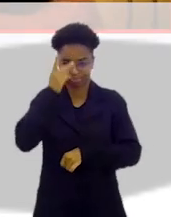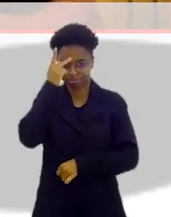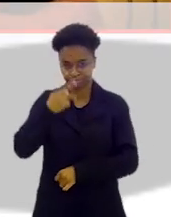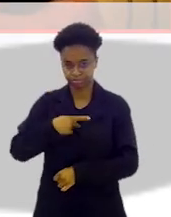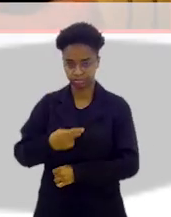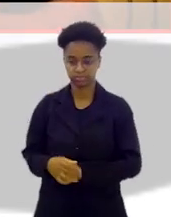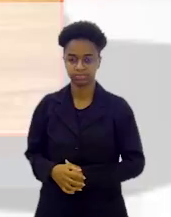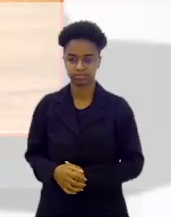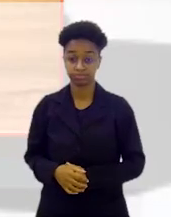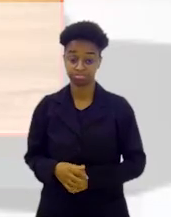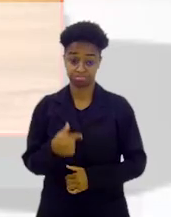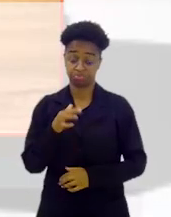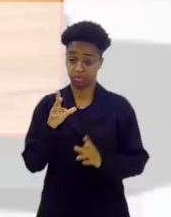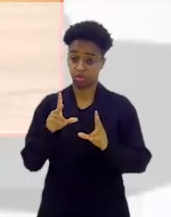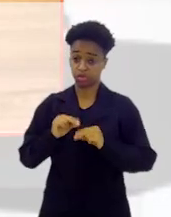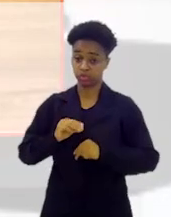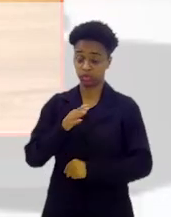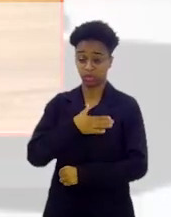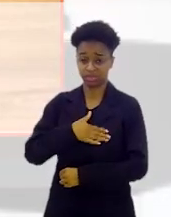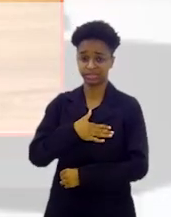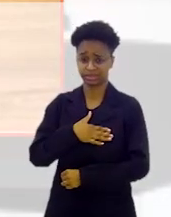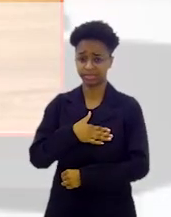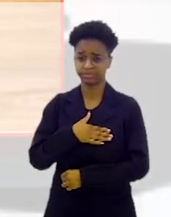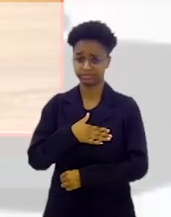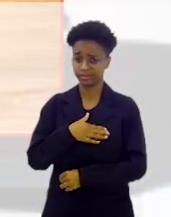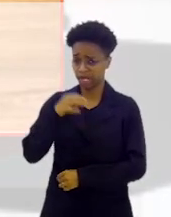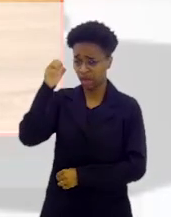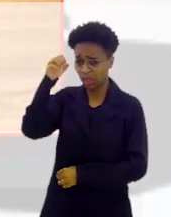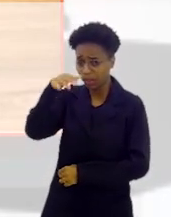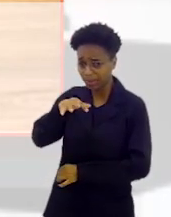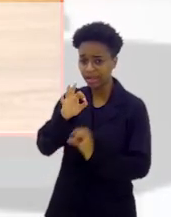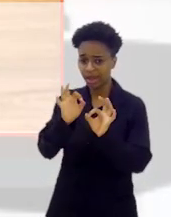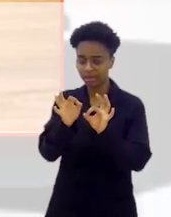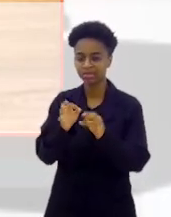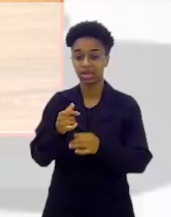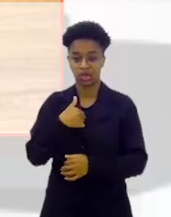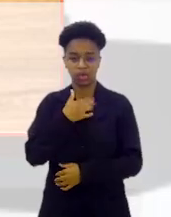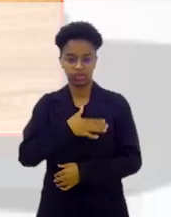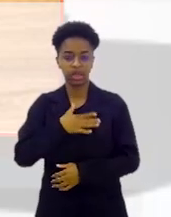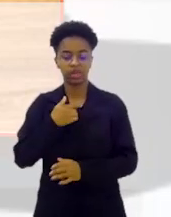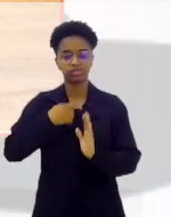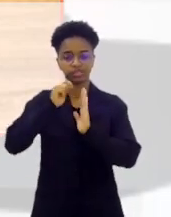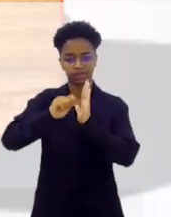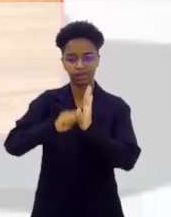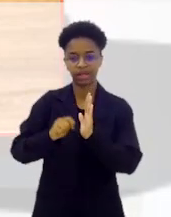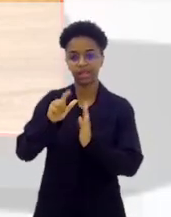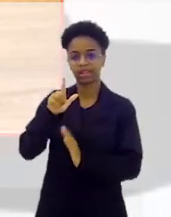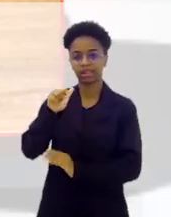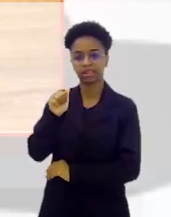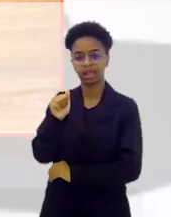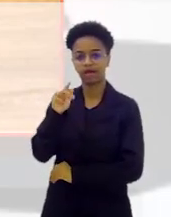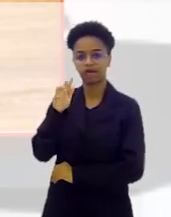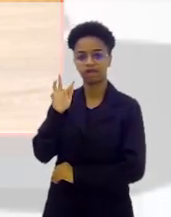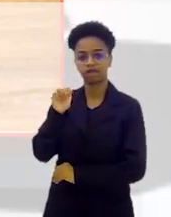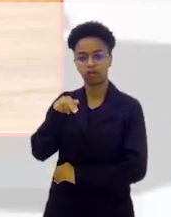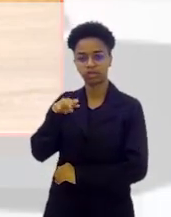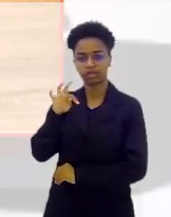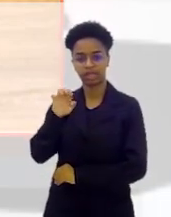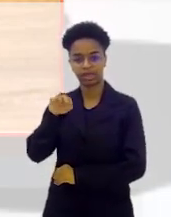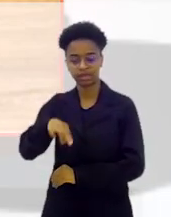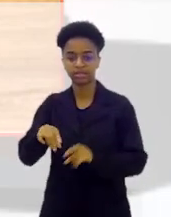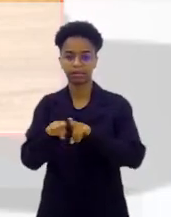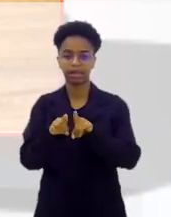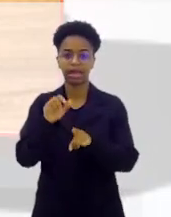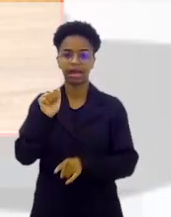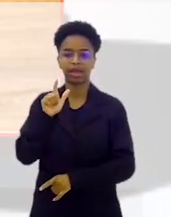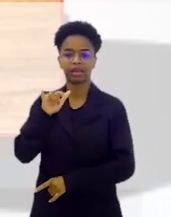mesmo. Opa, gostei, gostei. Iluminar, isso mesmo. Até escrevi aqui, La Fontaine e Alice, porque eu já vou levar